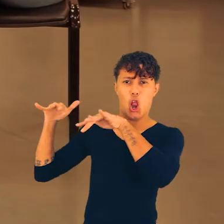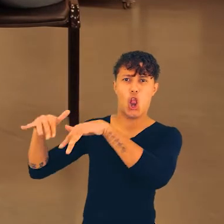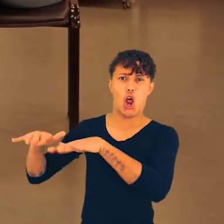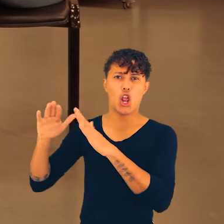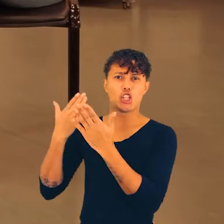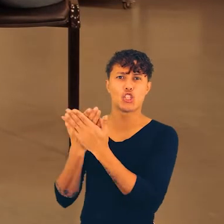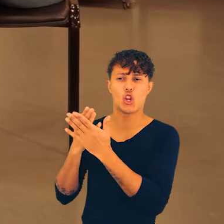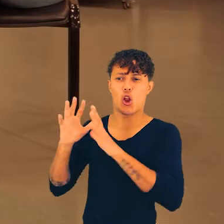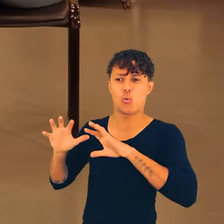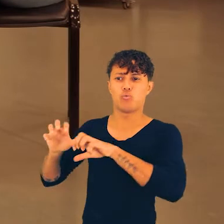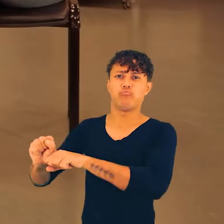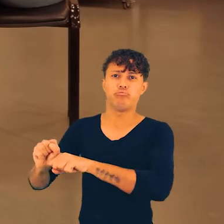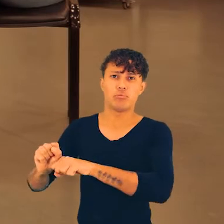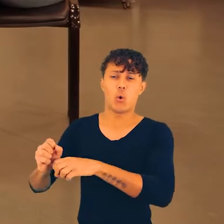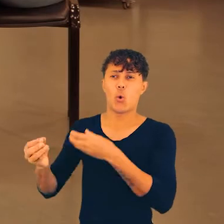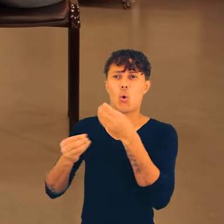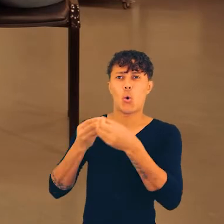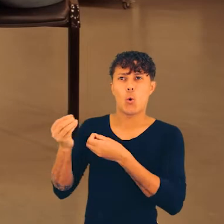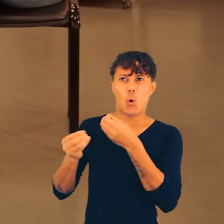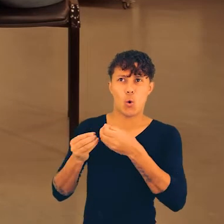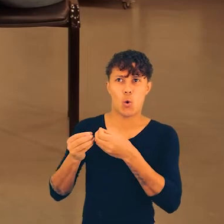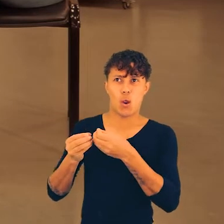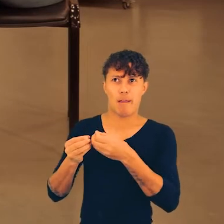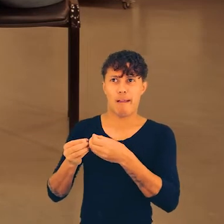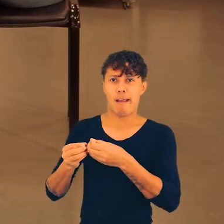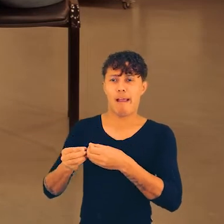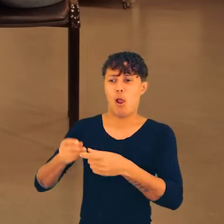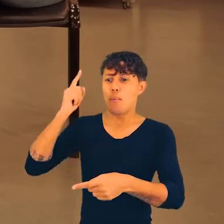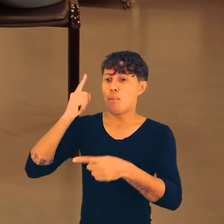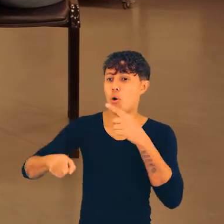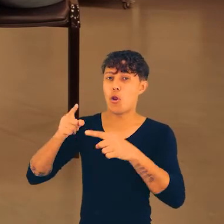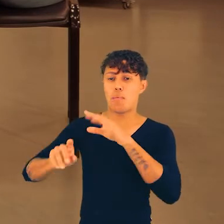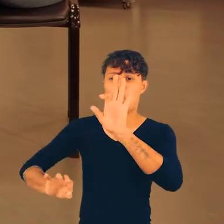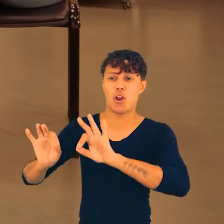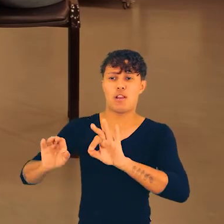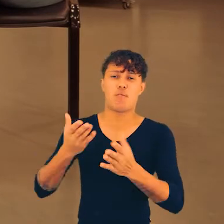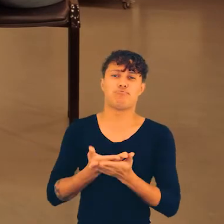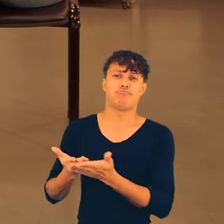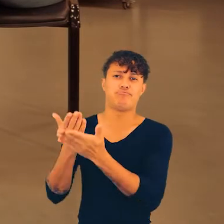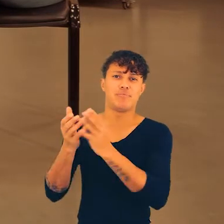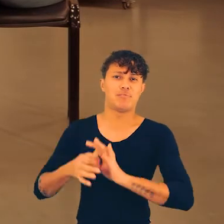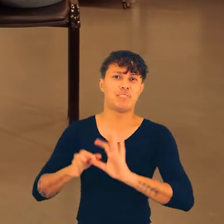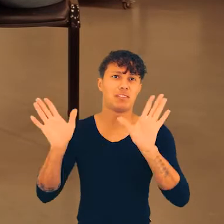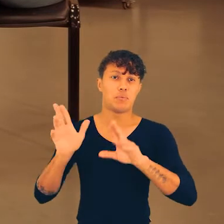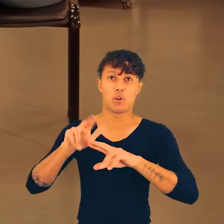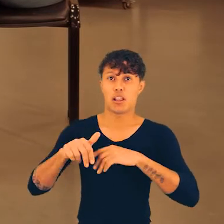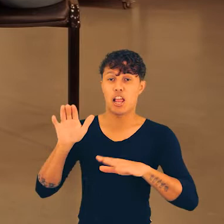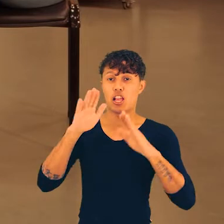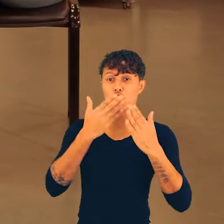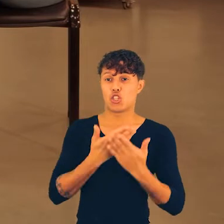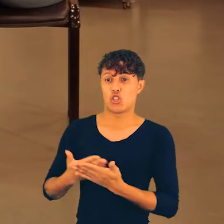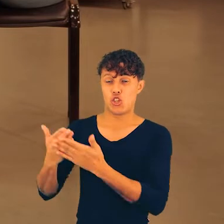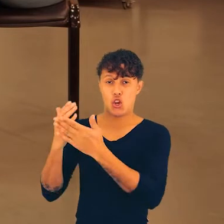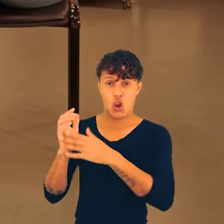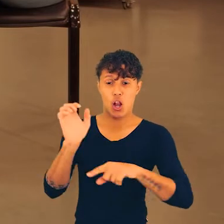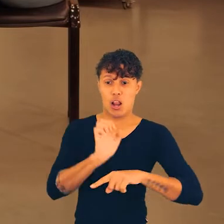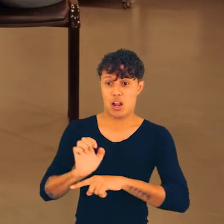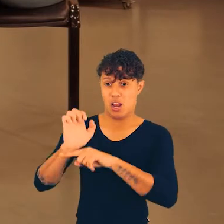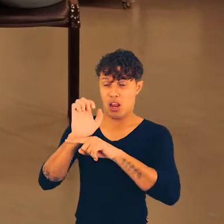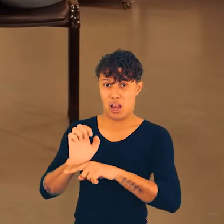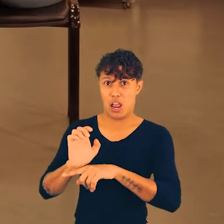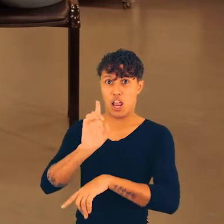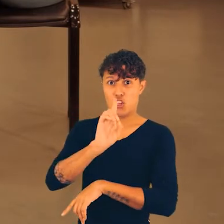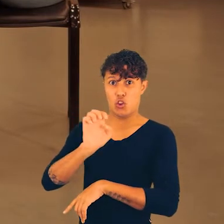no período das ocupações. Como? Cerceando a livre organização dos estudantes. A maioria das escolas estaduais